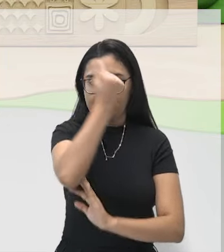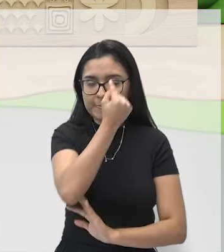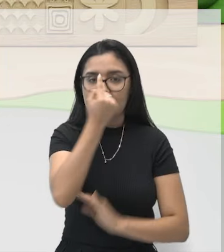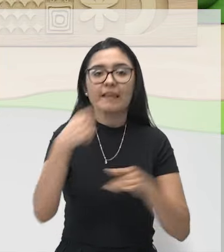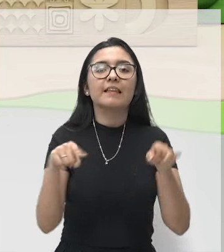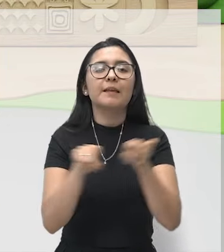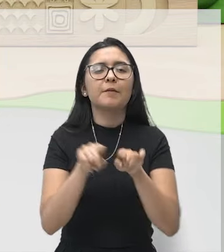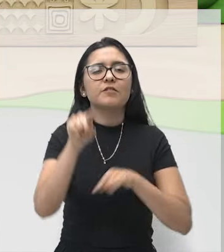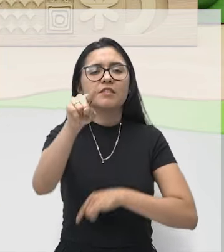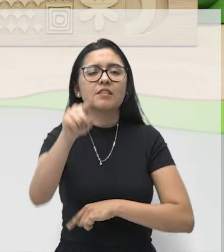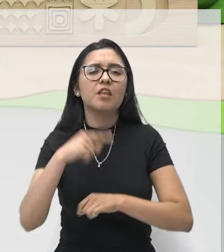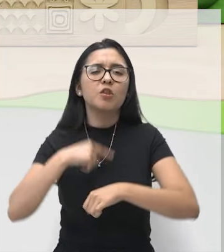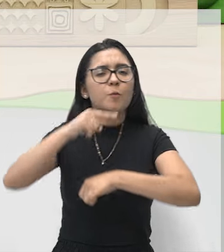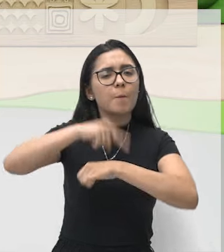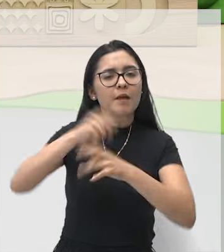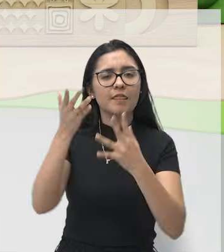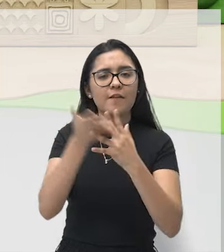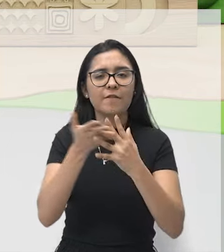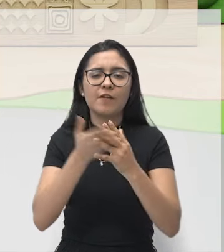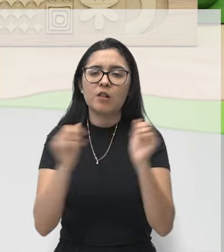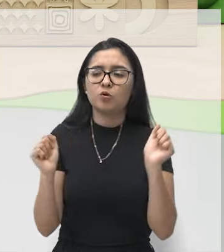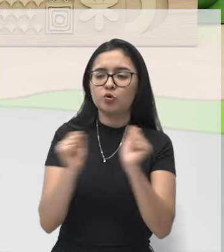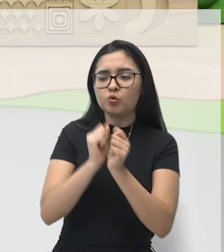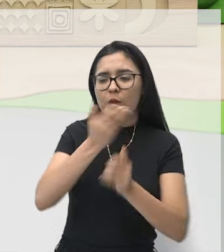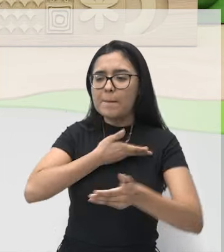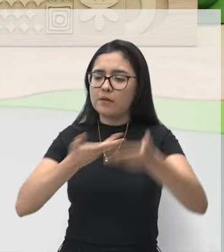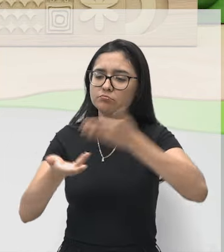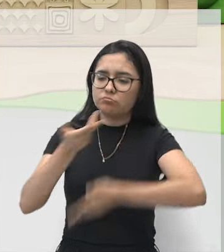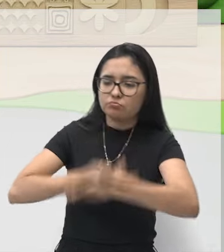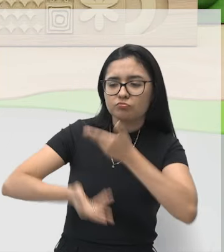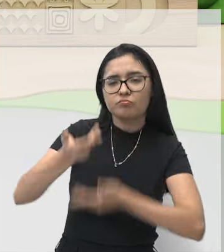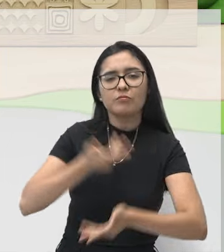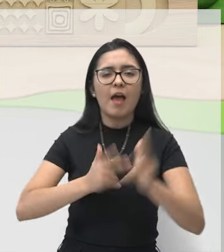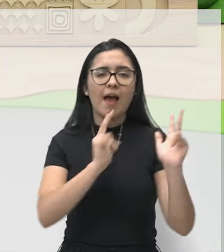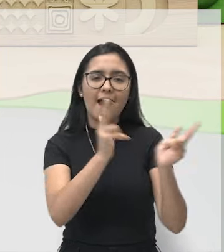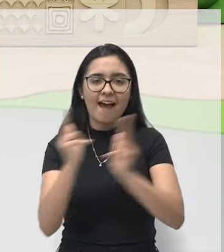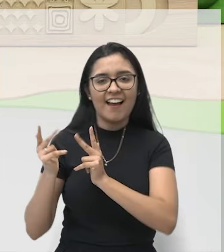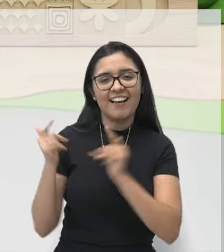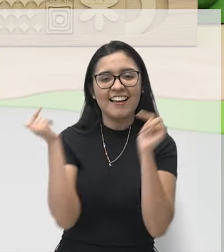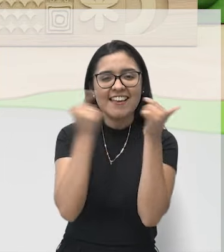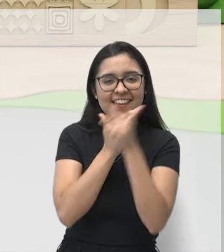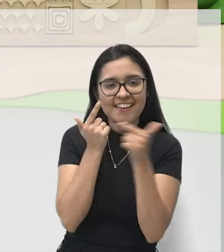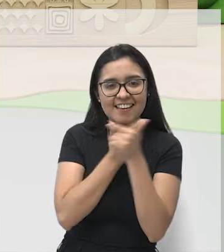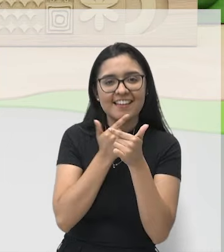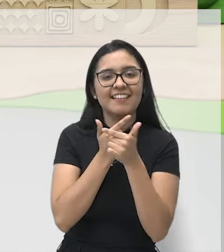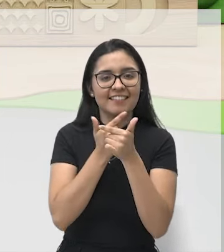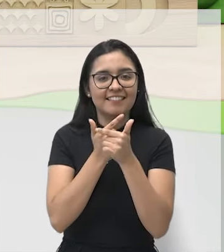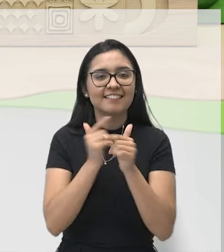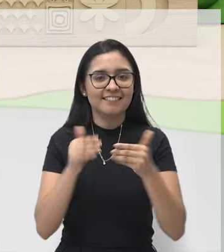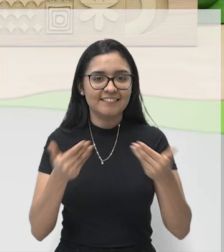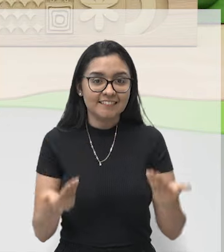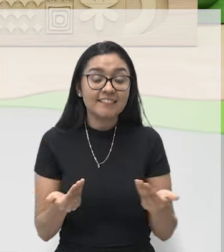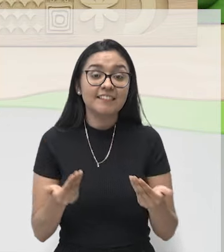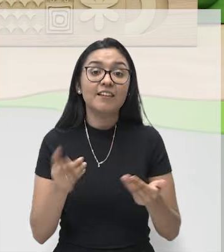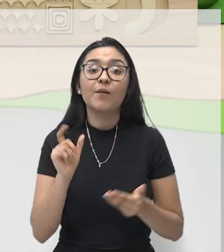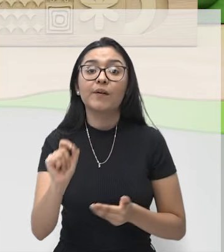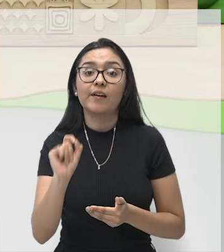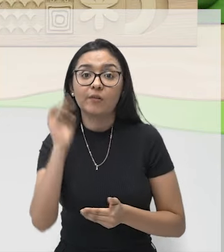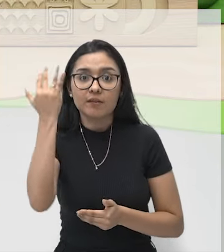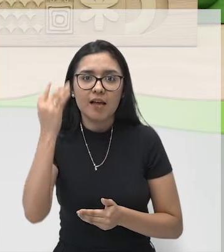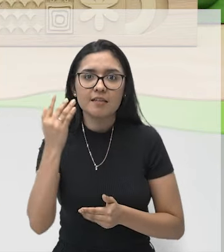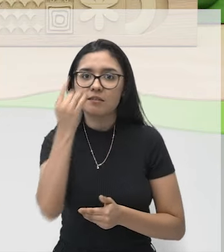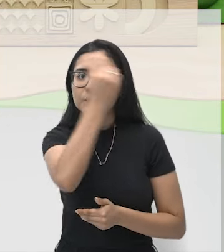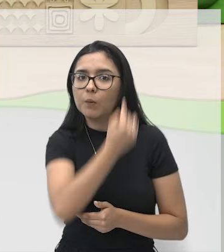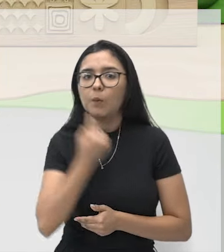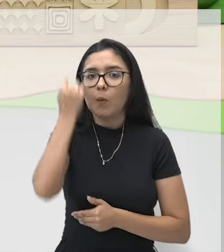do intervalo com os amigos, conversando e rindo ao mesmo tempo, né? Você